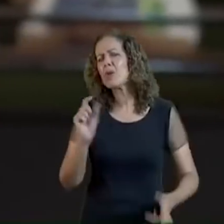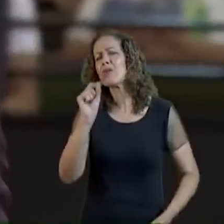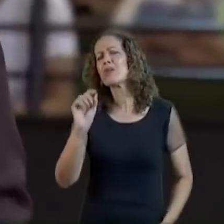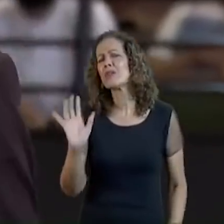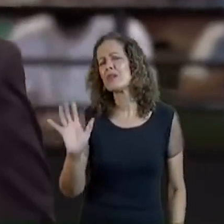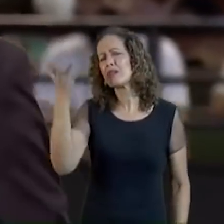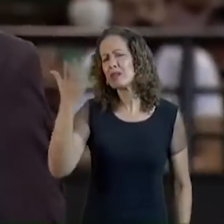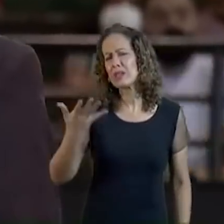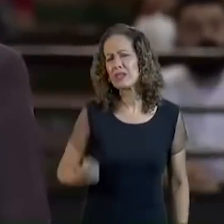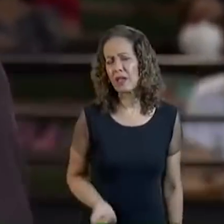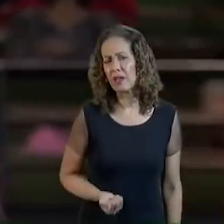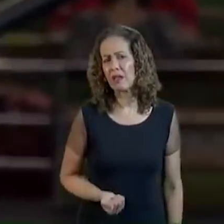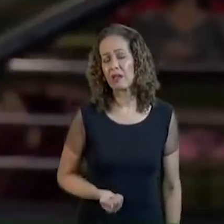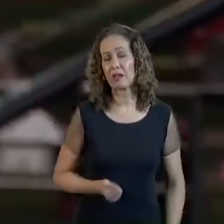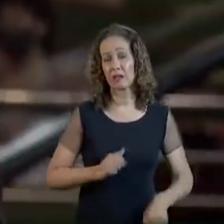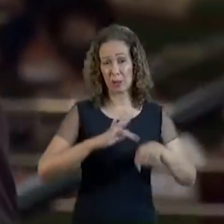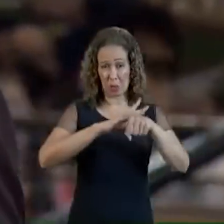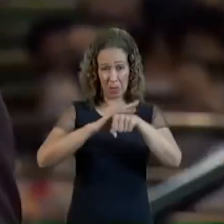Um nódulo no seu seio